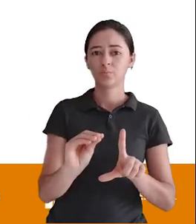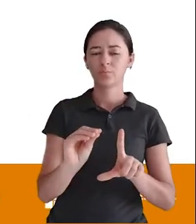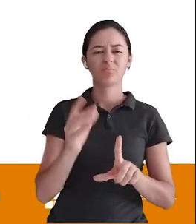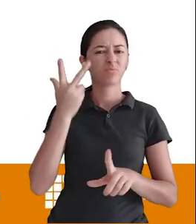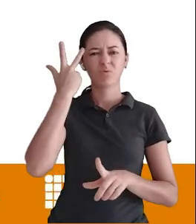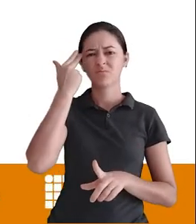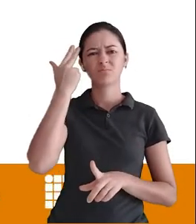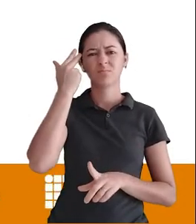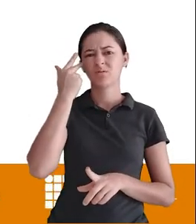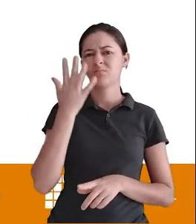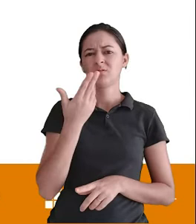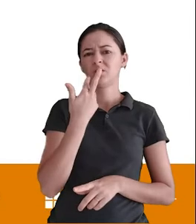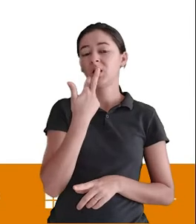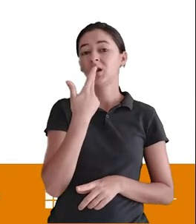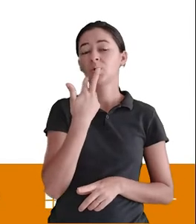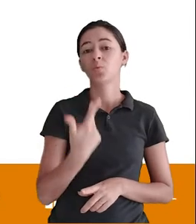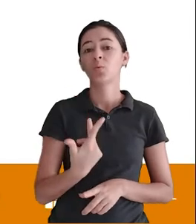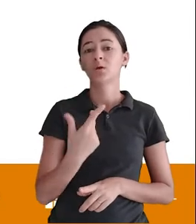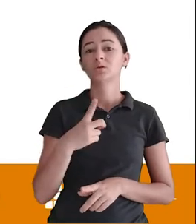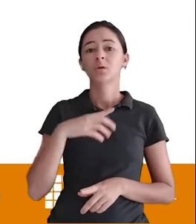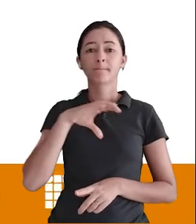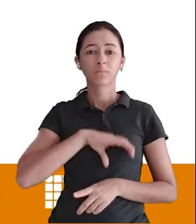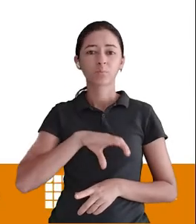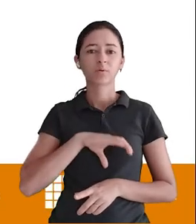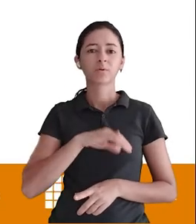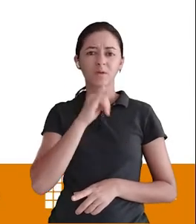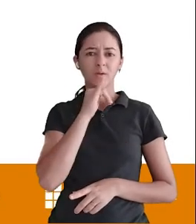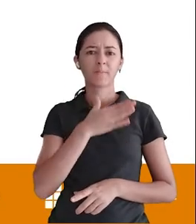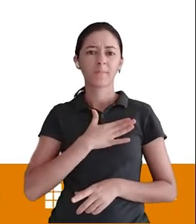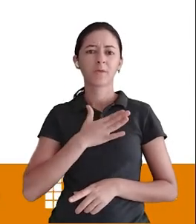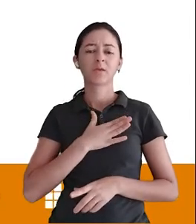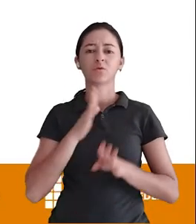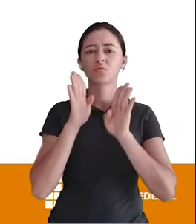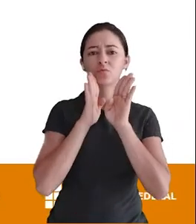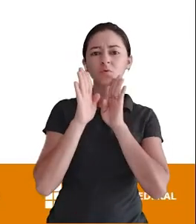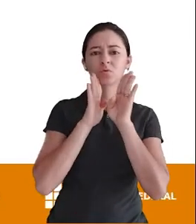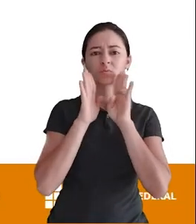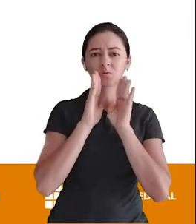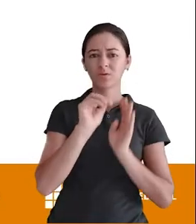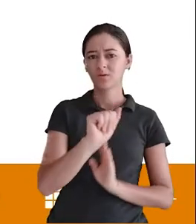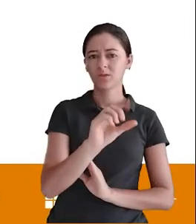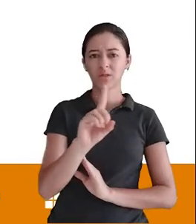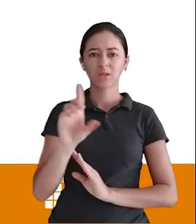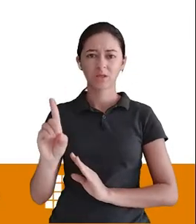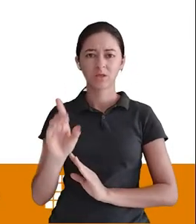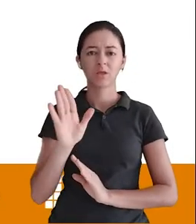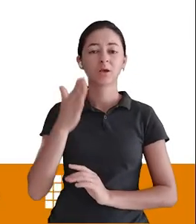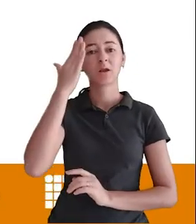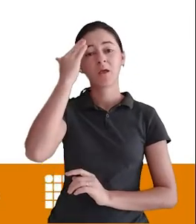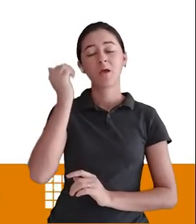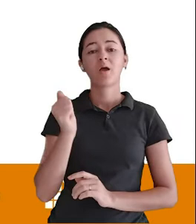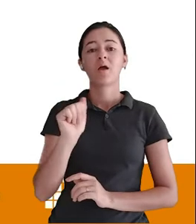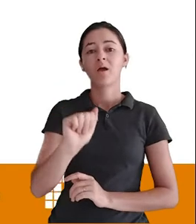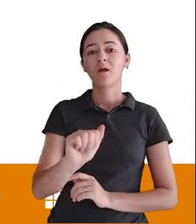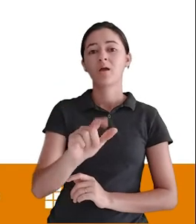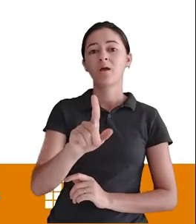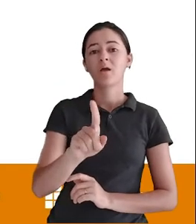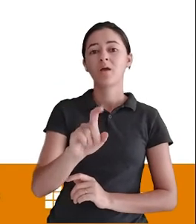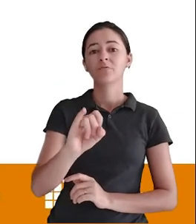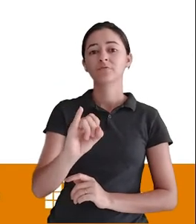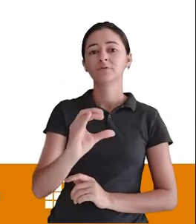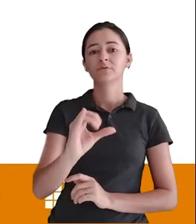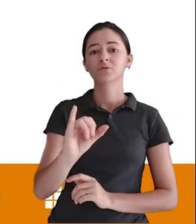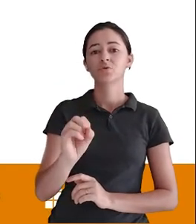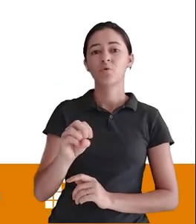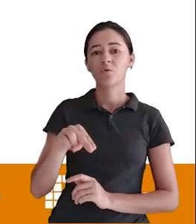algo bem comum Hoje na linguagem Na língua portuguesa A minha ADD É no Facebook De adicionar Já é uma abreviação Bem usada